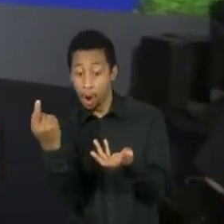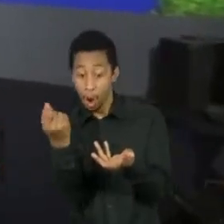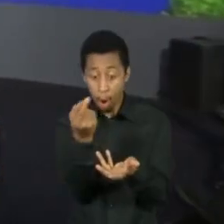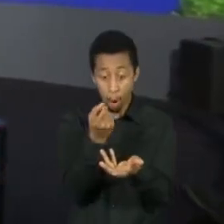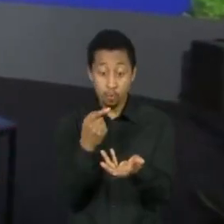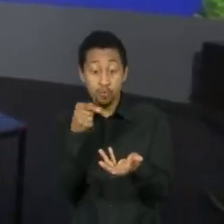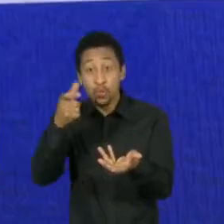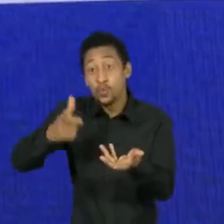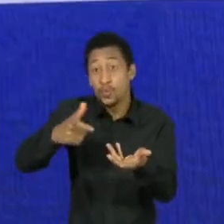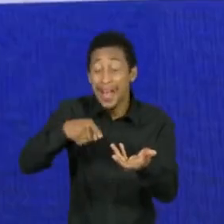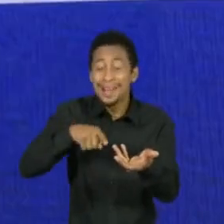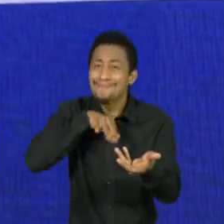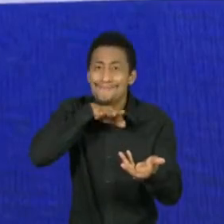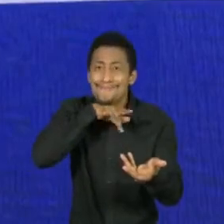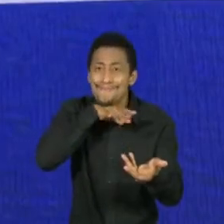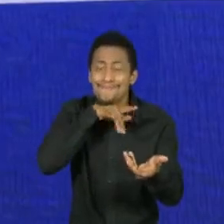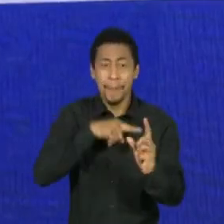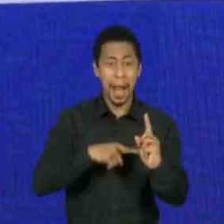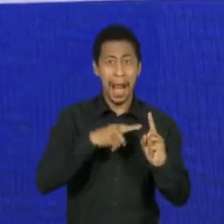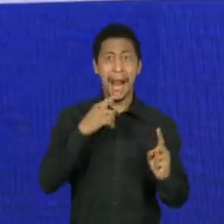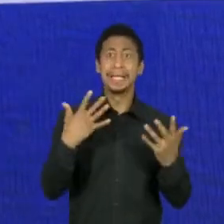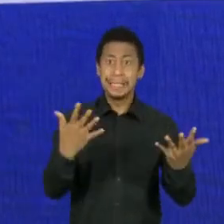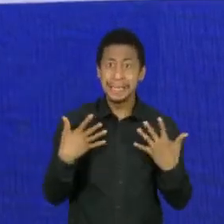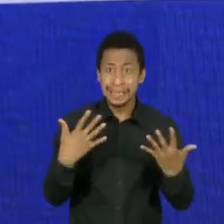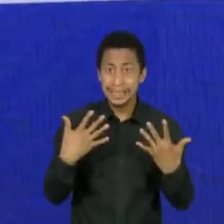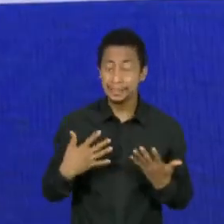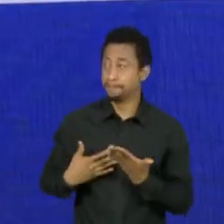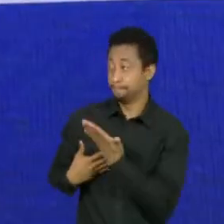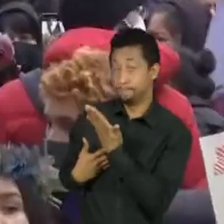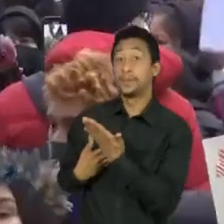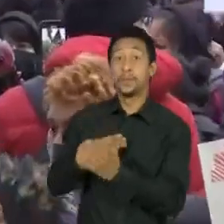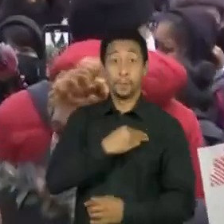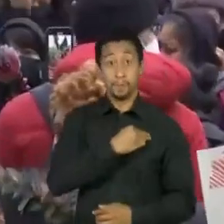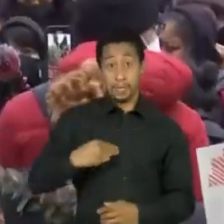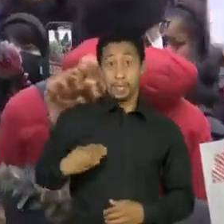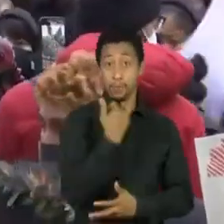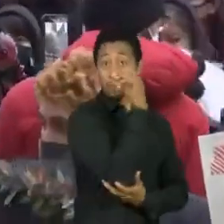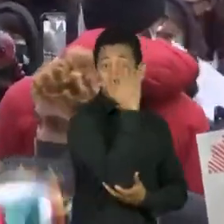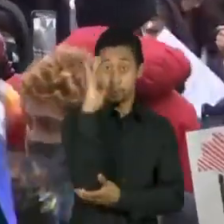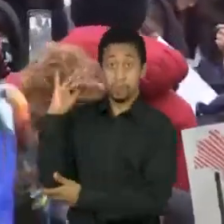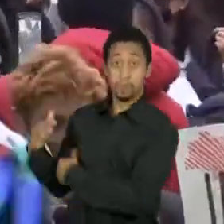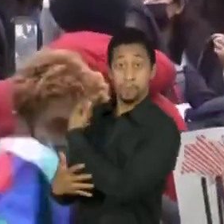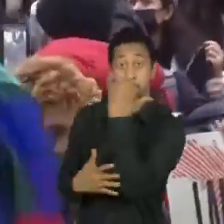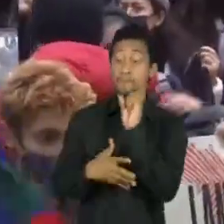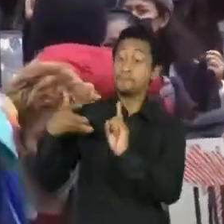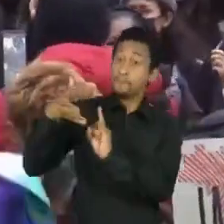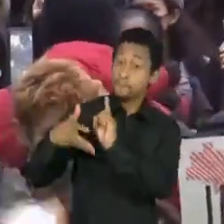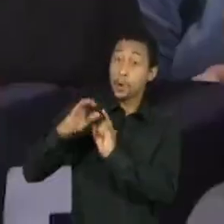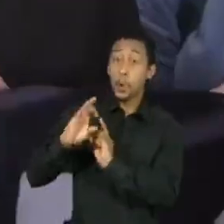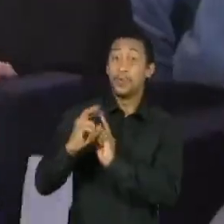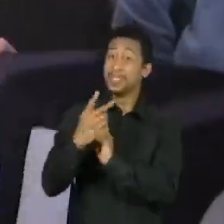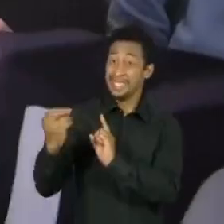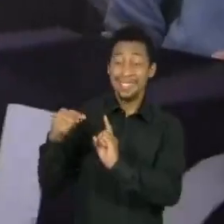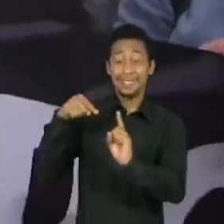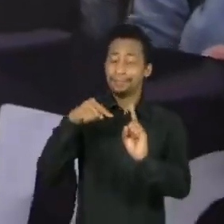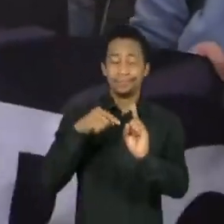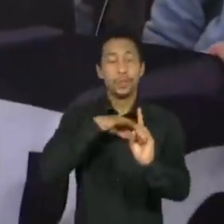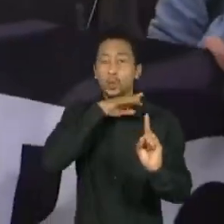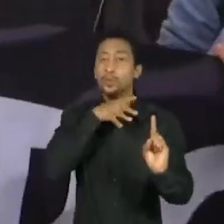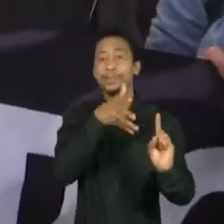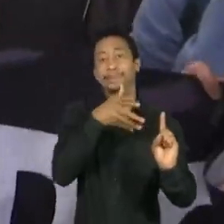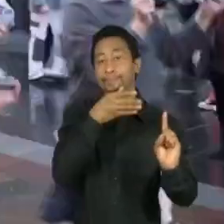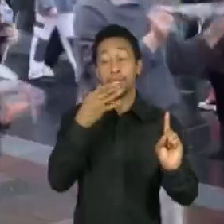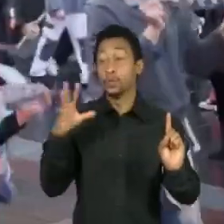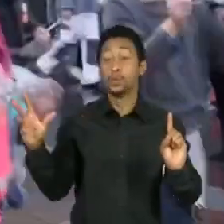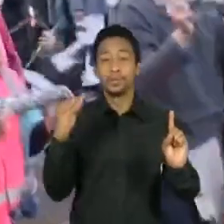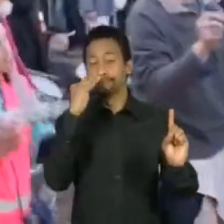governo Bolsonaro, representado pelo ministro Joaquim Leite, foi ignorado. O engajamento em massa dos jovens foi o ponto alto da